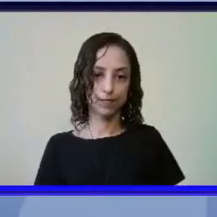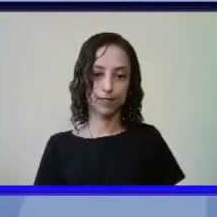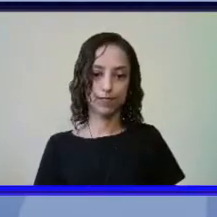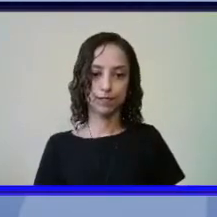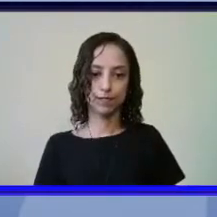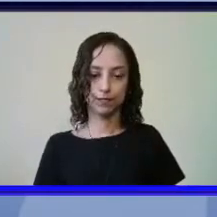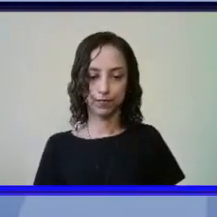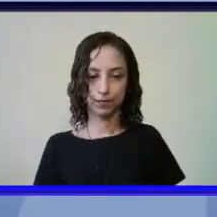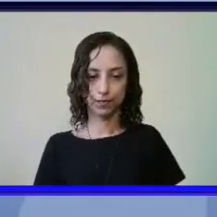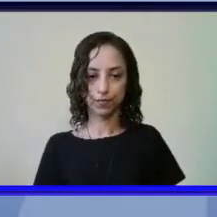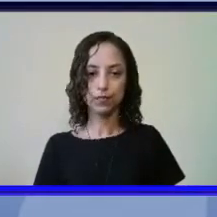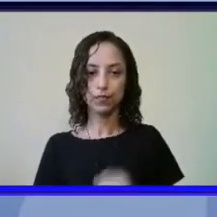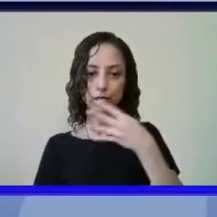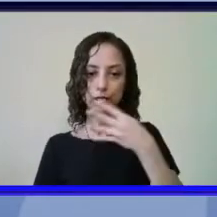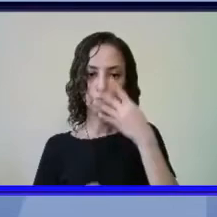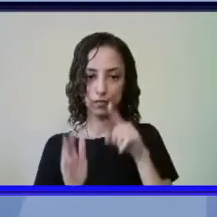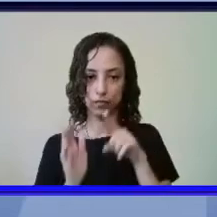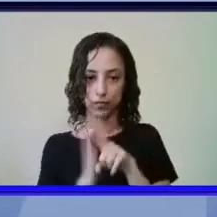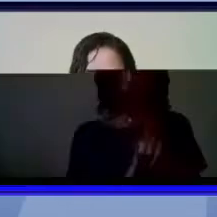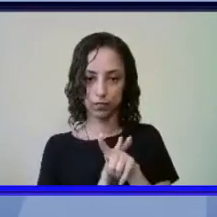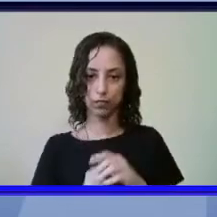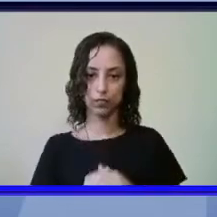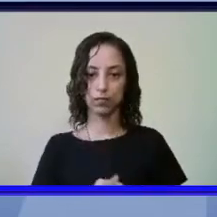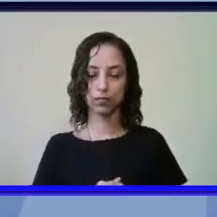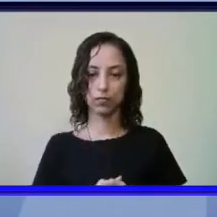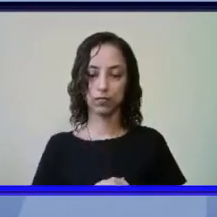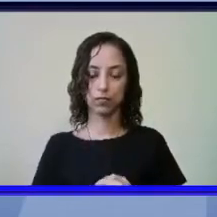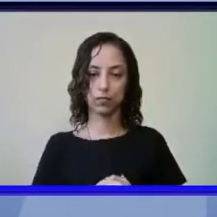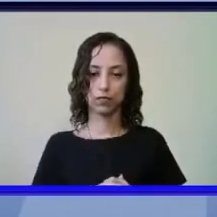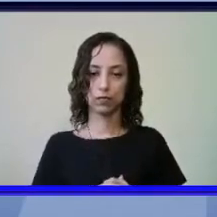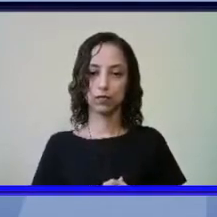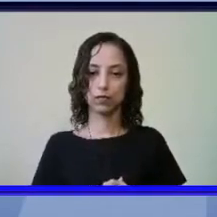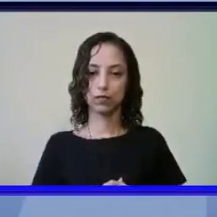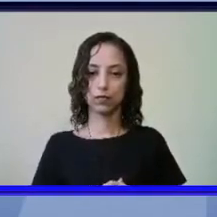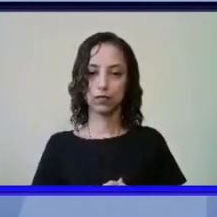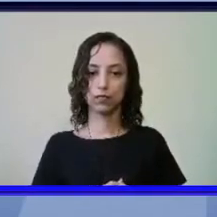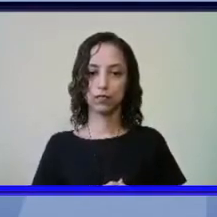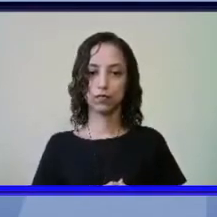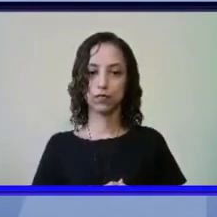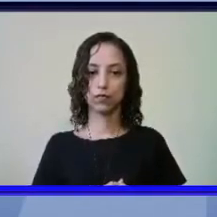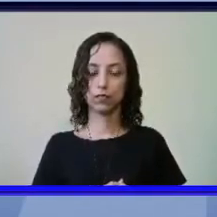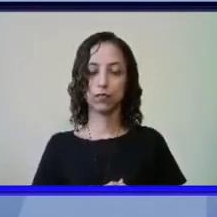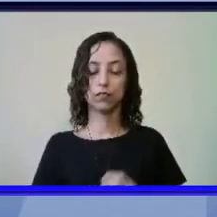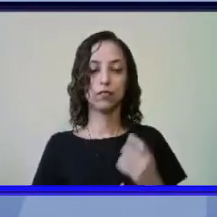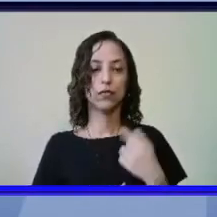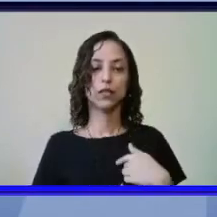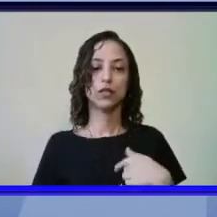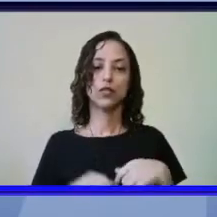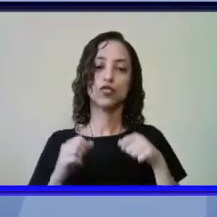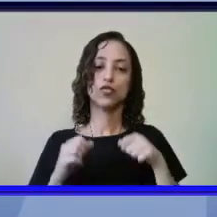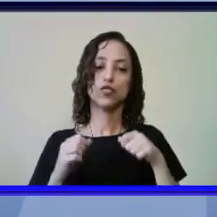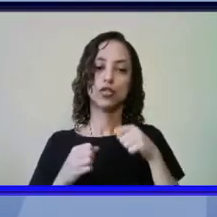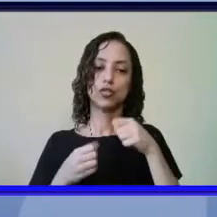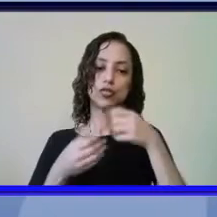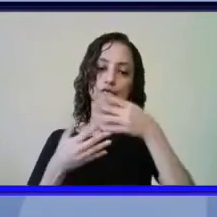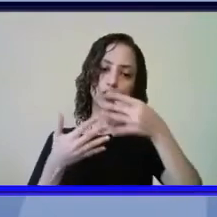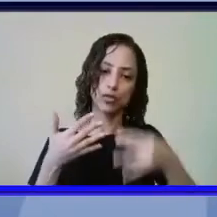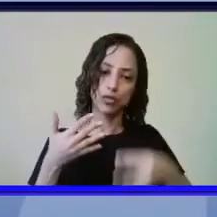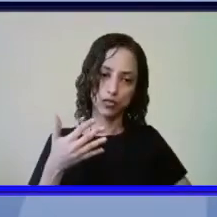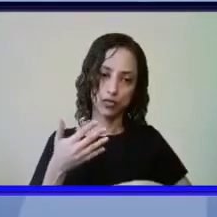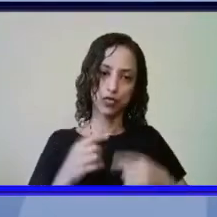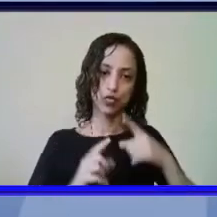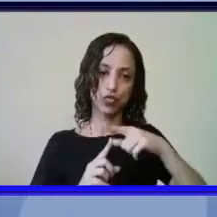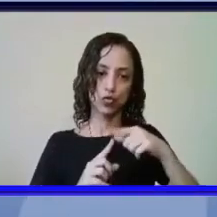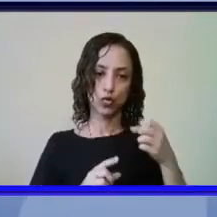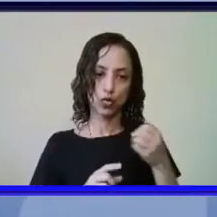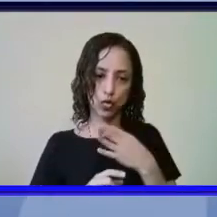a quarta pergunta ela é é assim eu descrevi uma espécie nova que foi publicada em